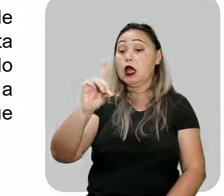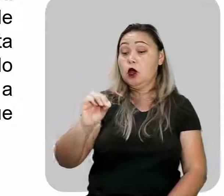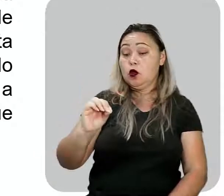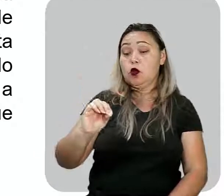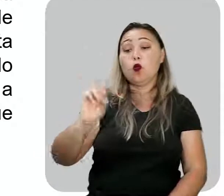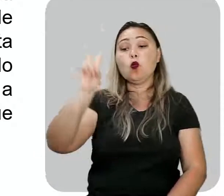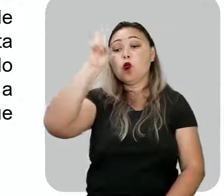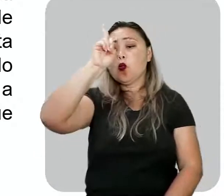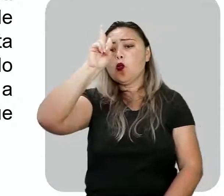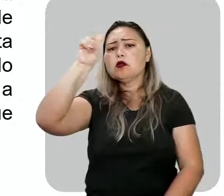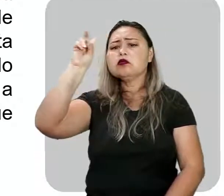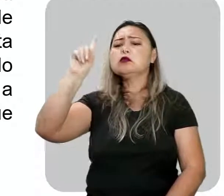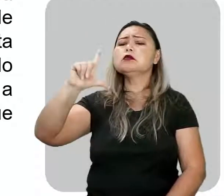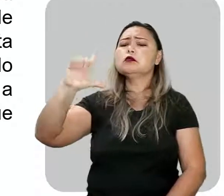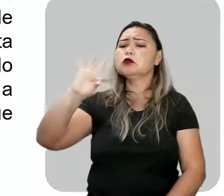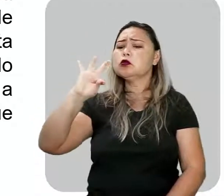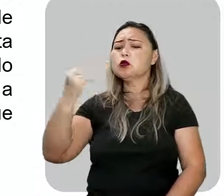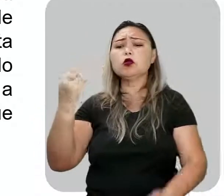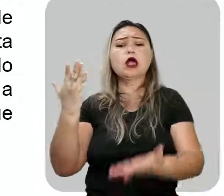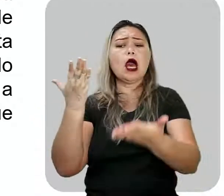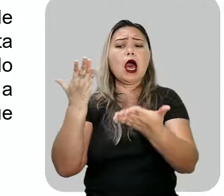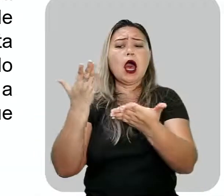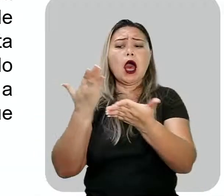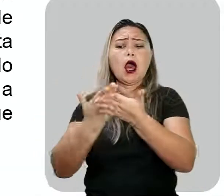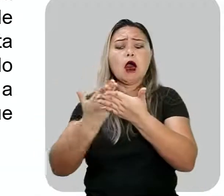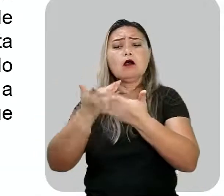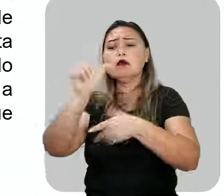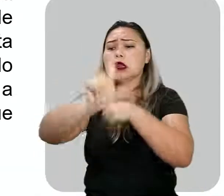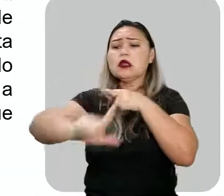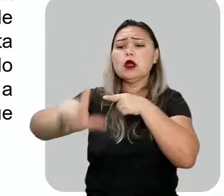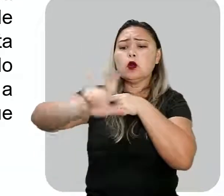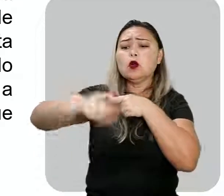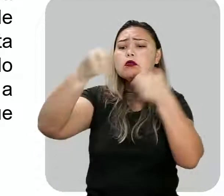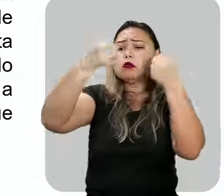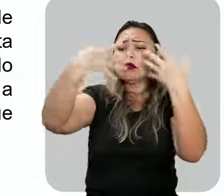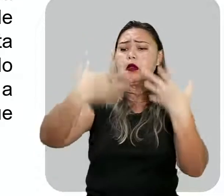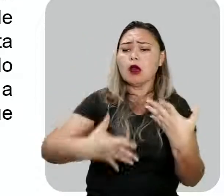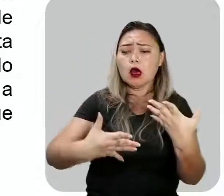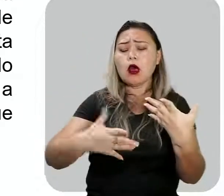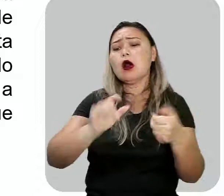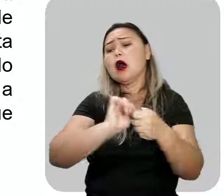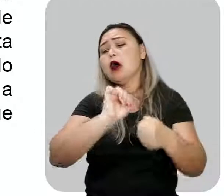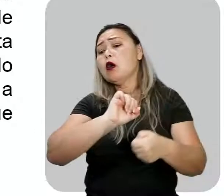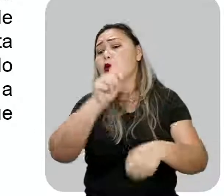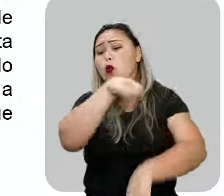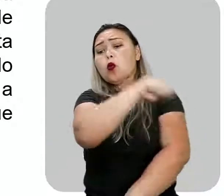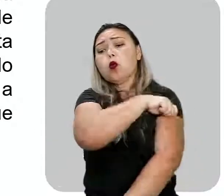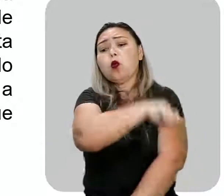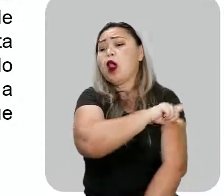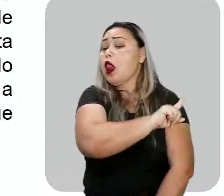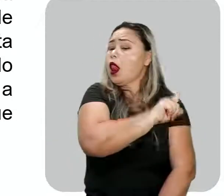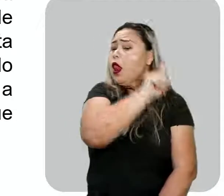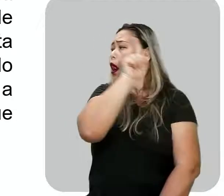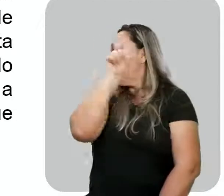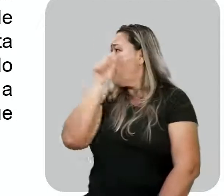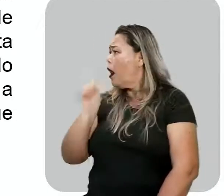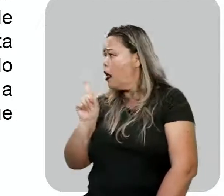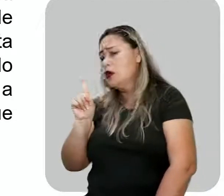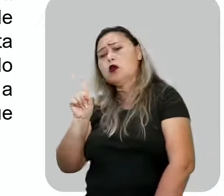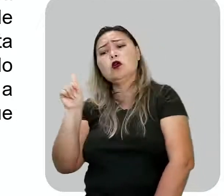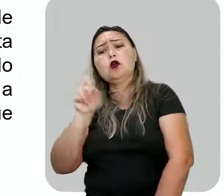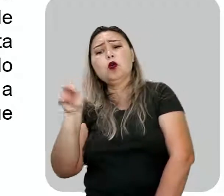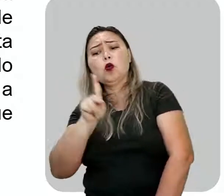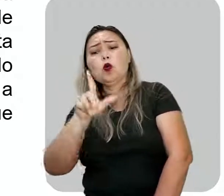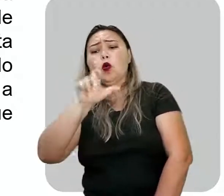Lembrando que toda aula, gente, nem literatura, né, Márcia? A gente explica que o aluno precisa ir lá, um pouquinho lá, no professor